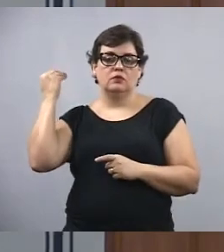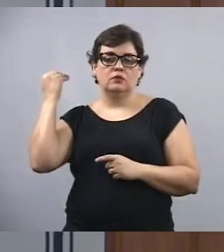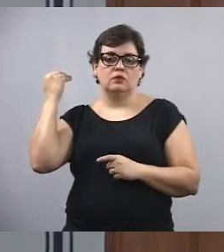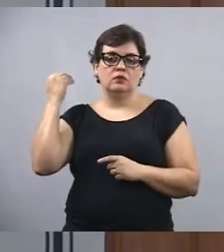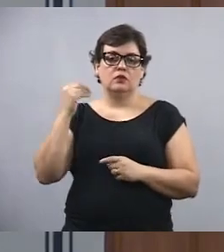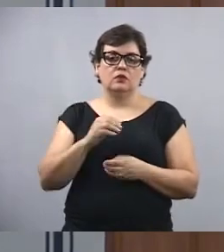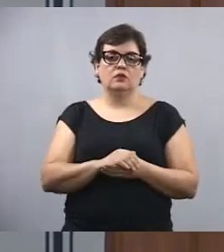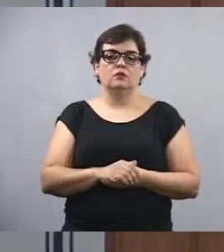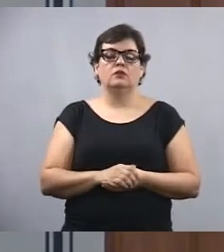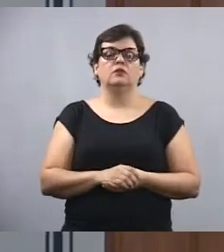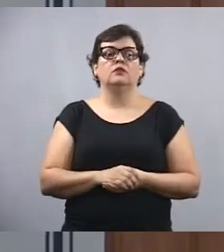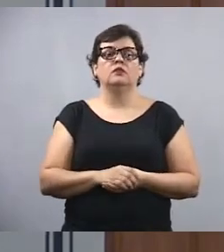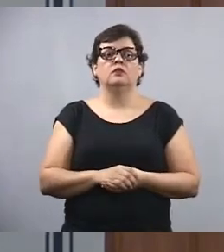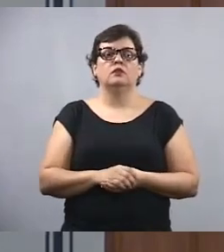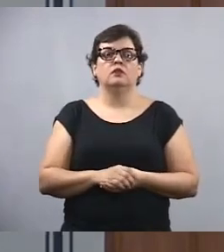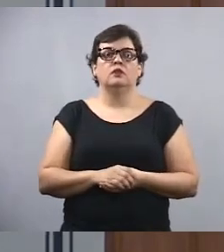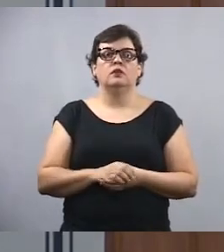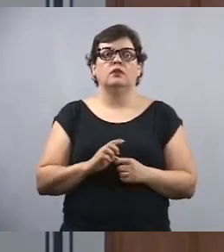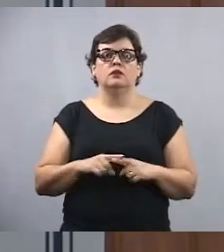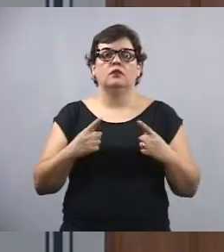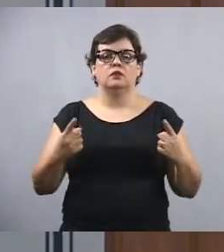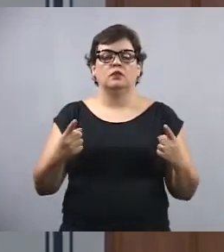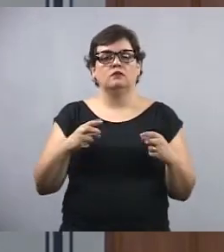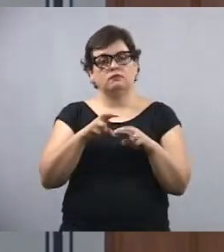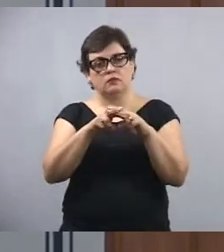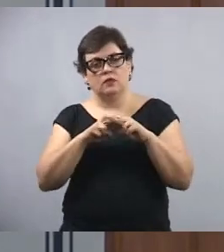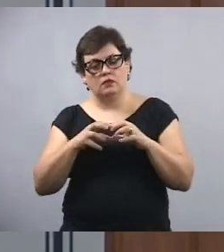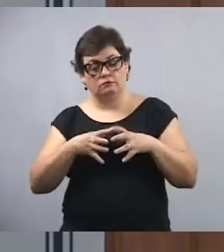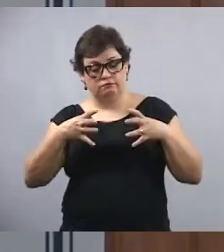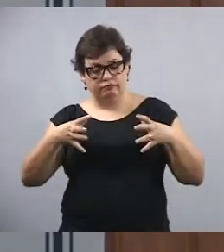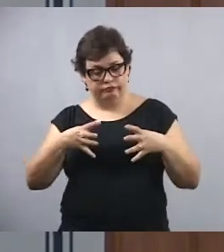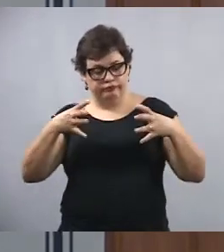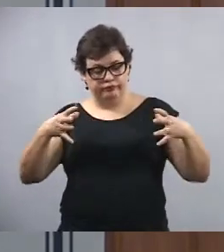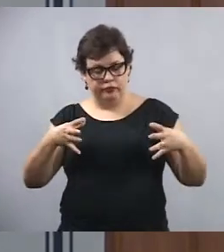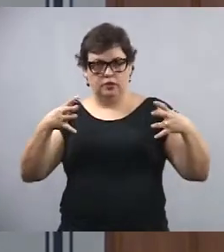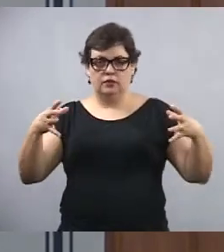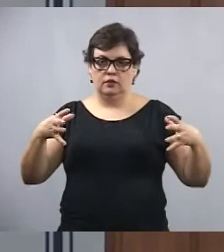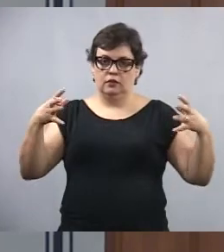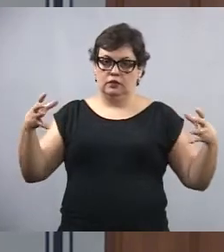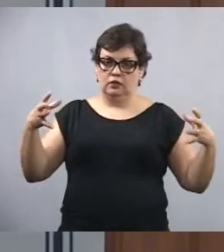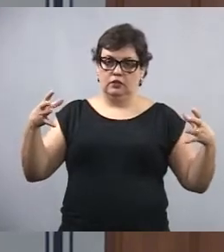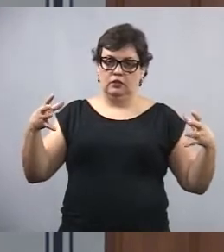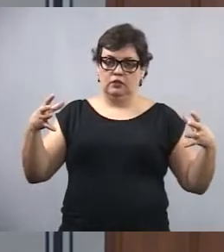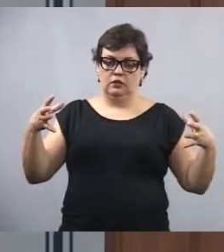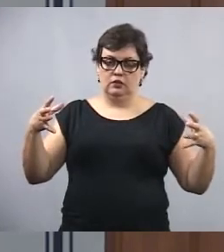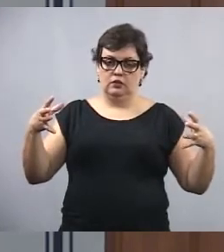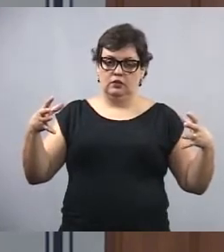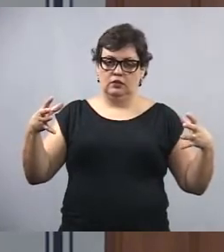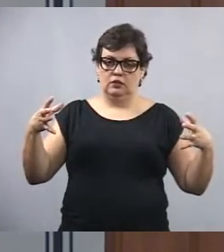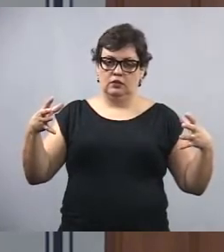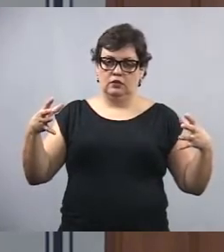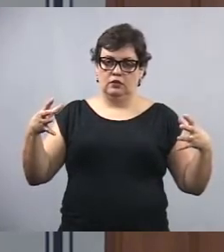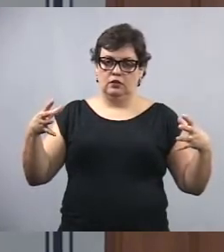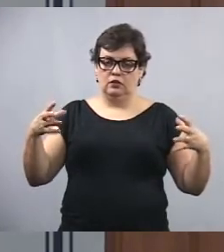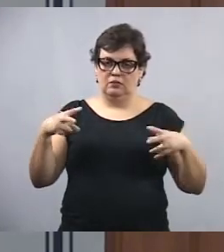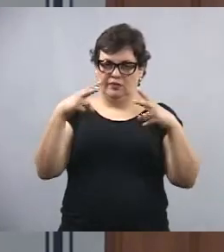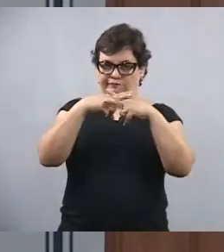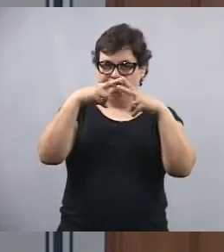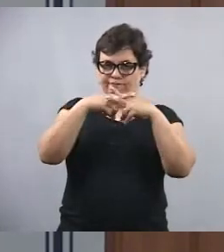e que, em razão do crescimento da criminalidade, até